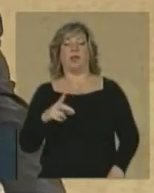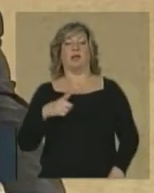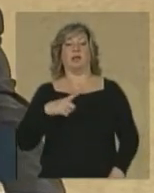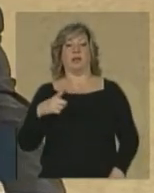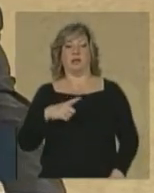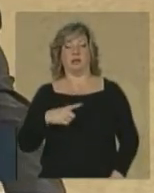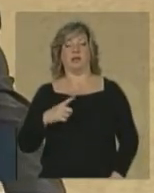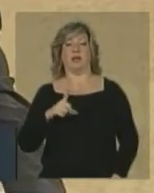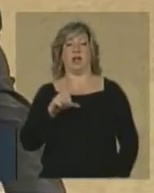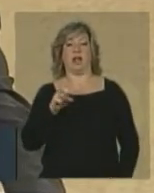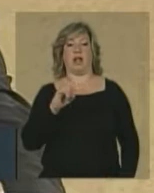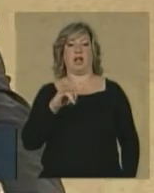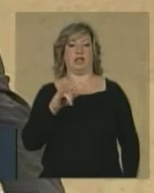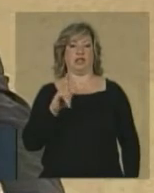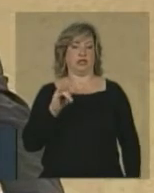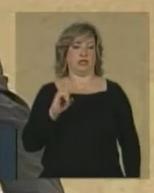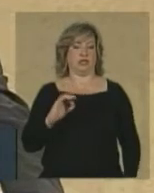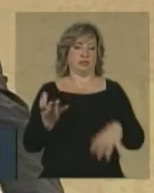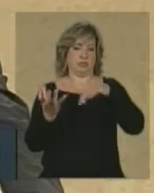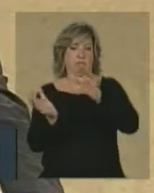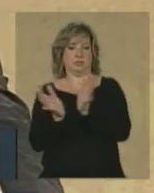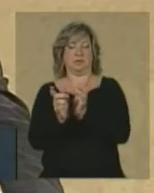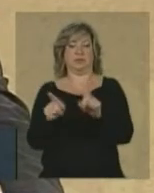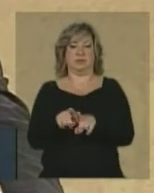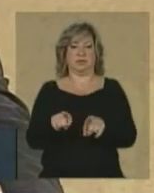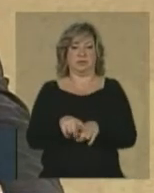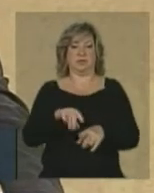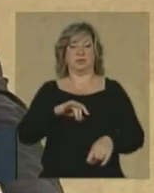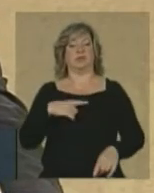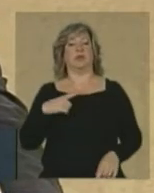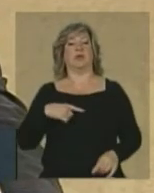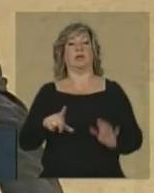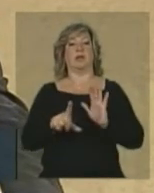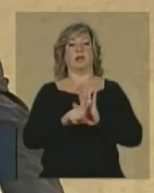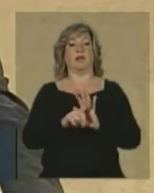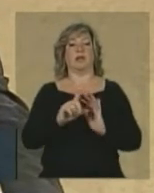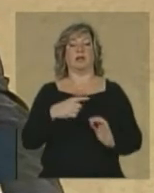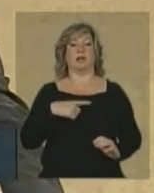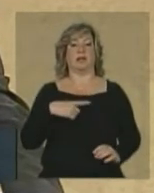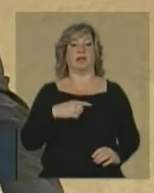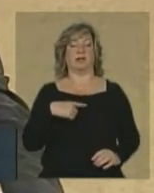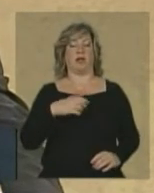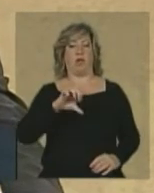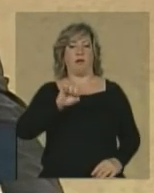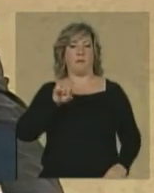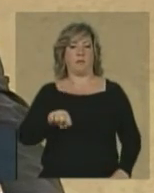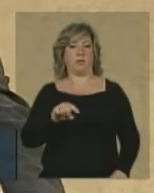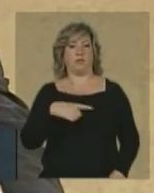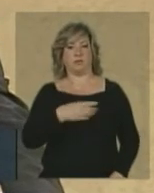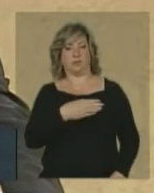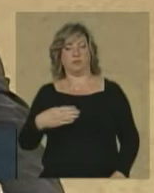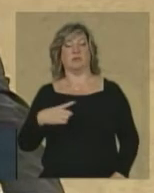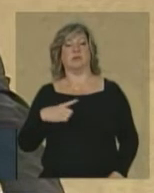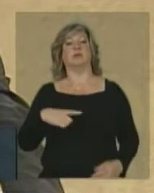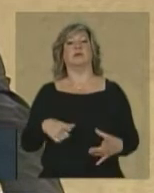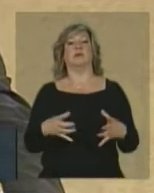Executivo em 1995, com a promulgação da Lei 9.140, cujo papel é emblemático